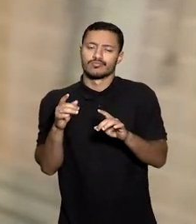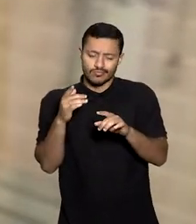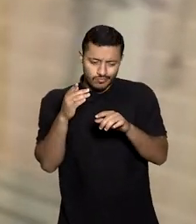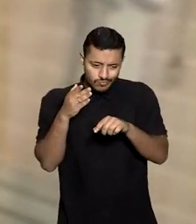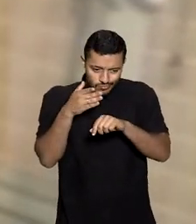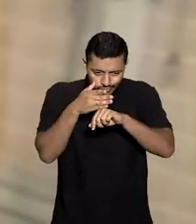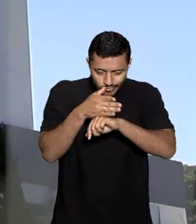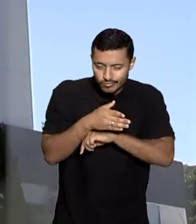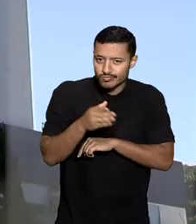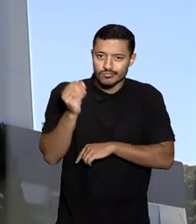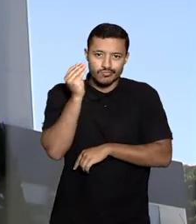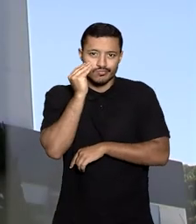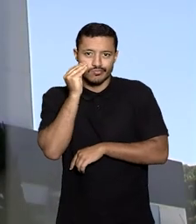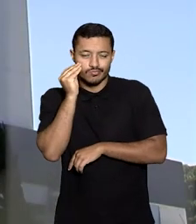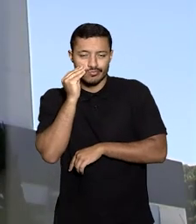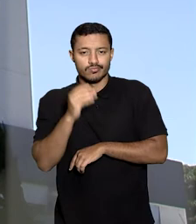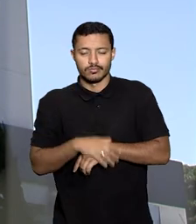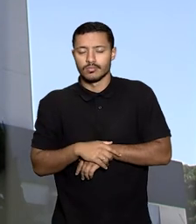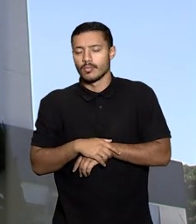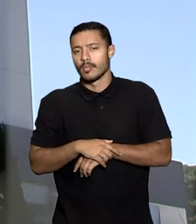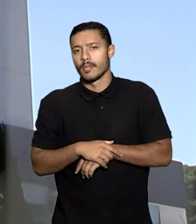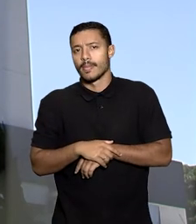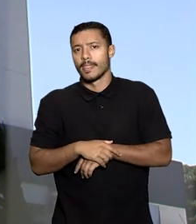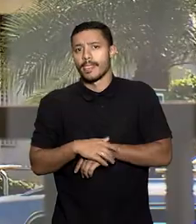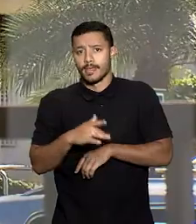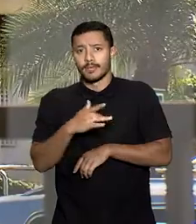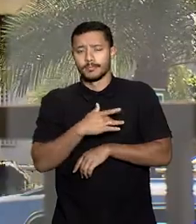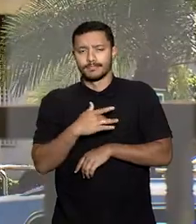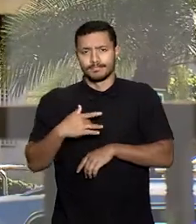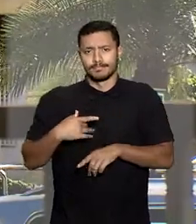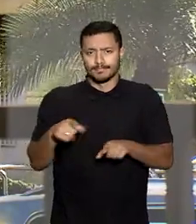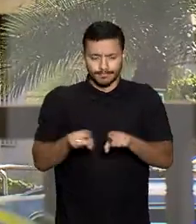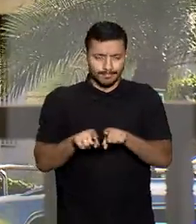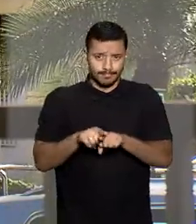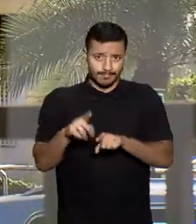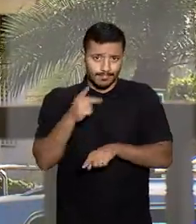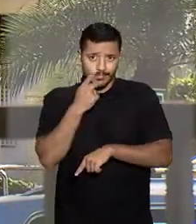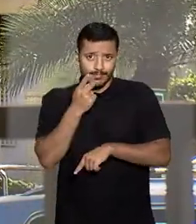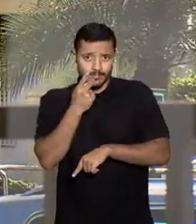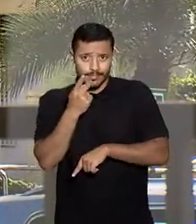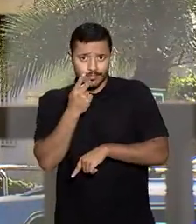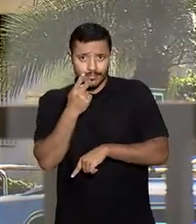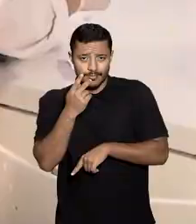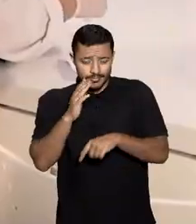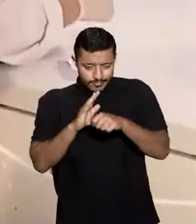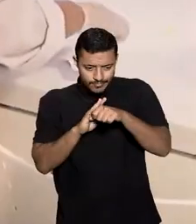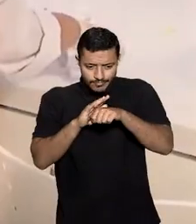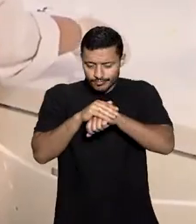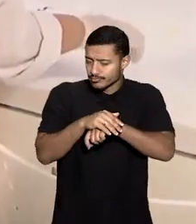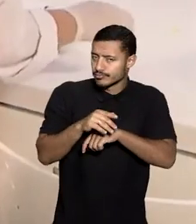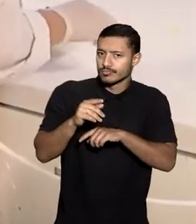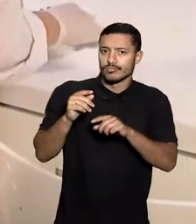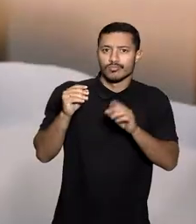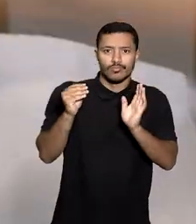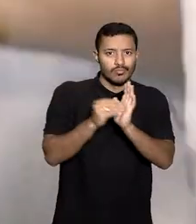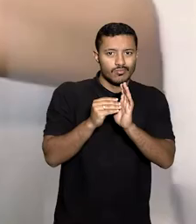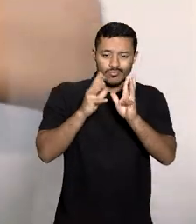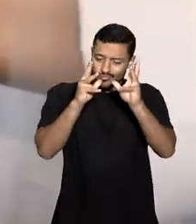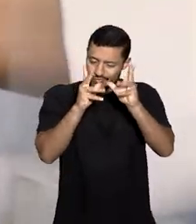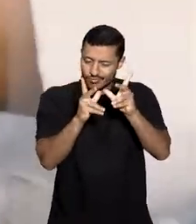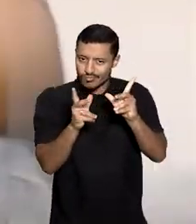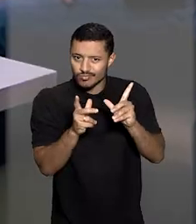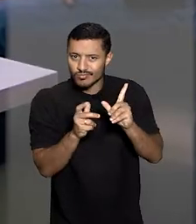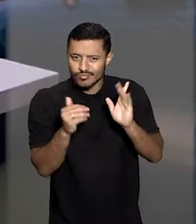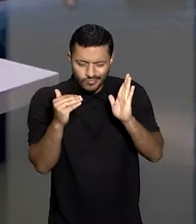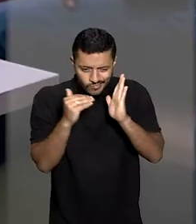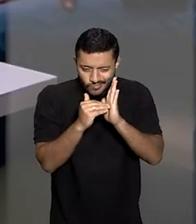experimentais. Salomão ainda ponderou que a universalização da cobertura não pode ser imposta de modo completo e